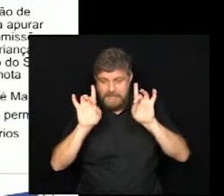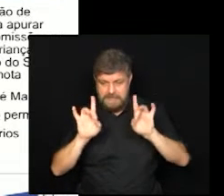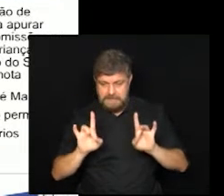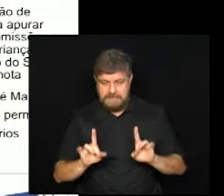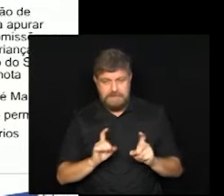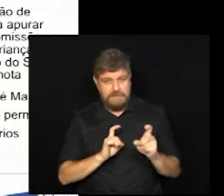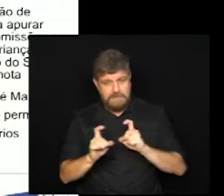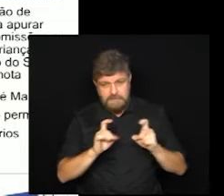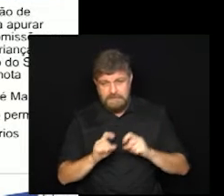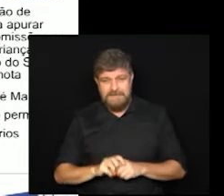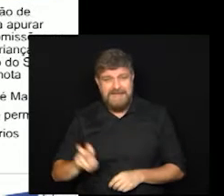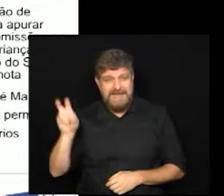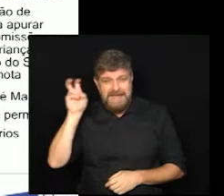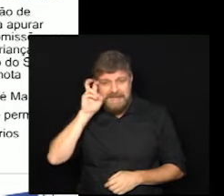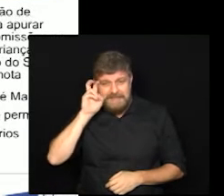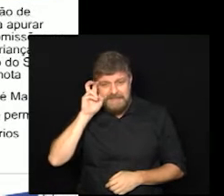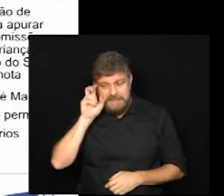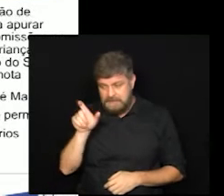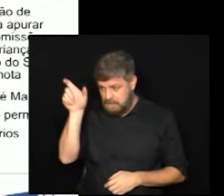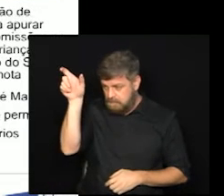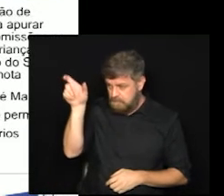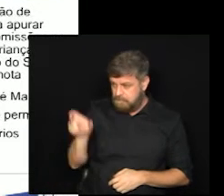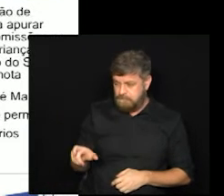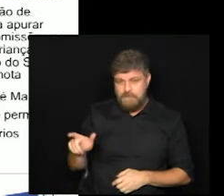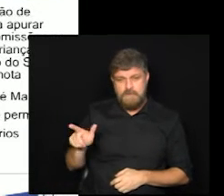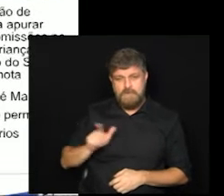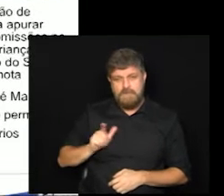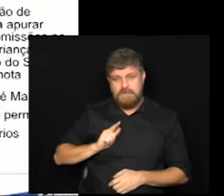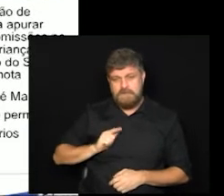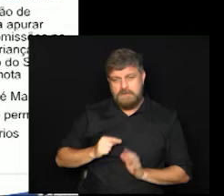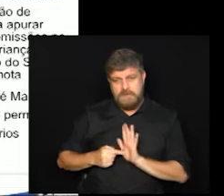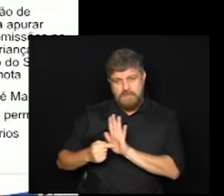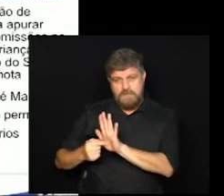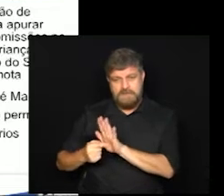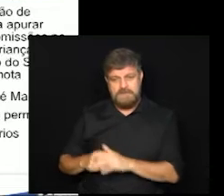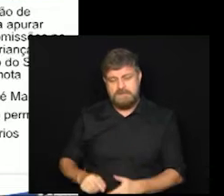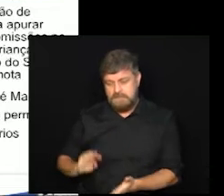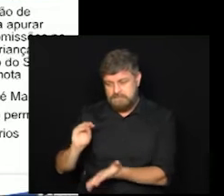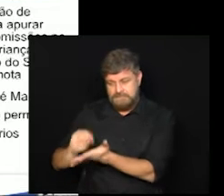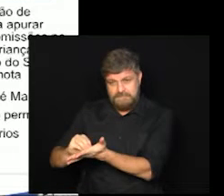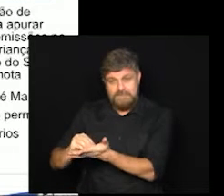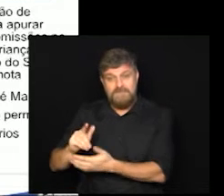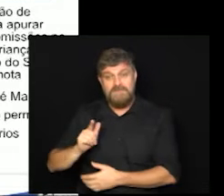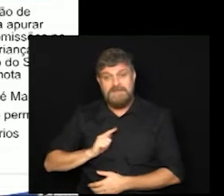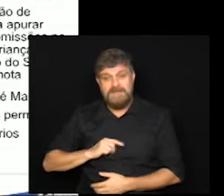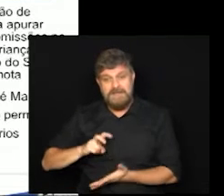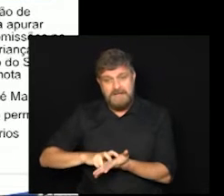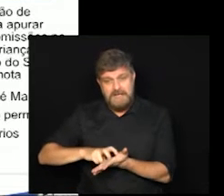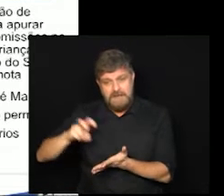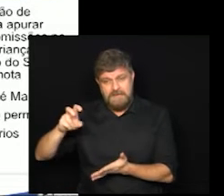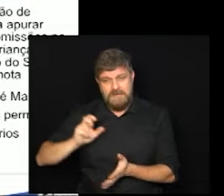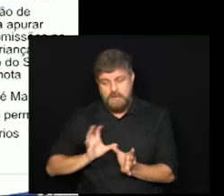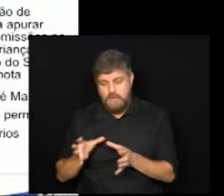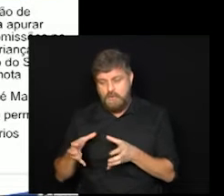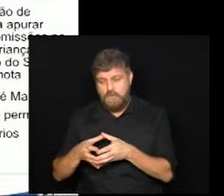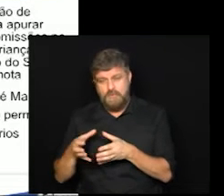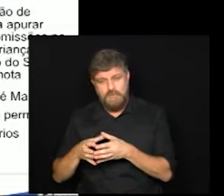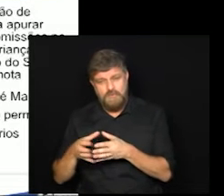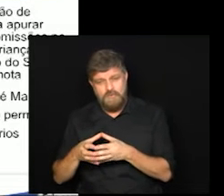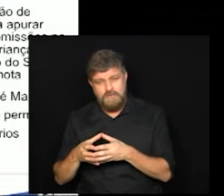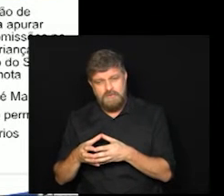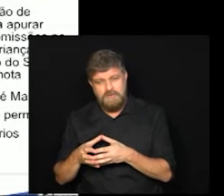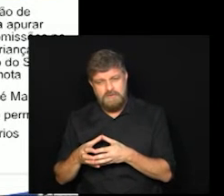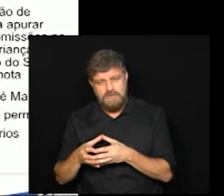quinta-feira que é o que aparece aqui do lado direito onde está escrito agenda nós temos de manhã a comissão da